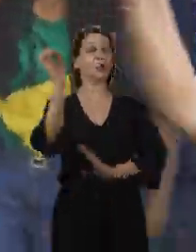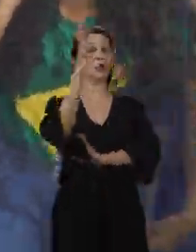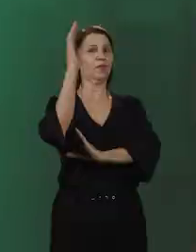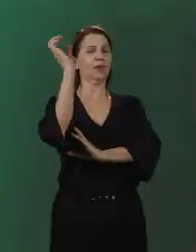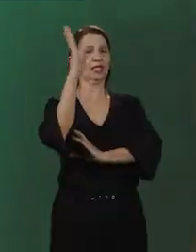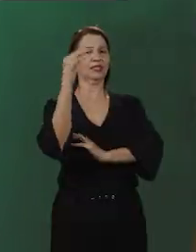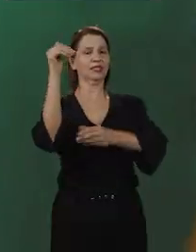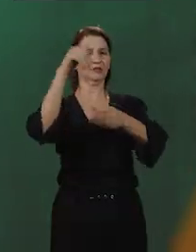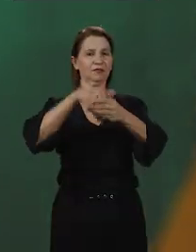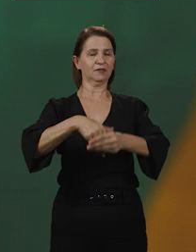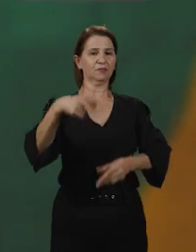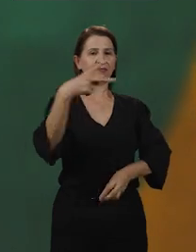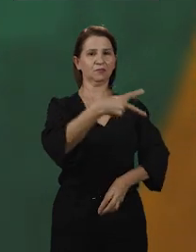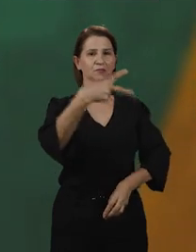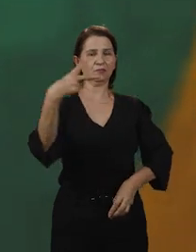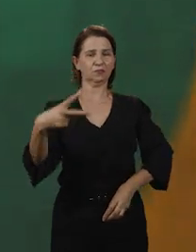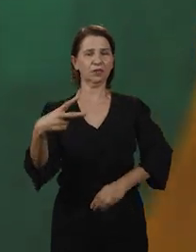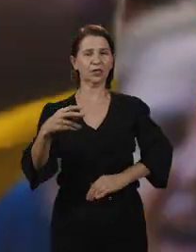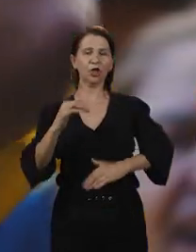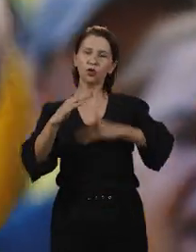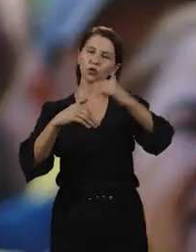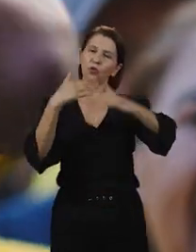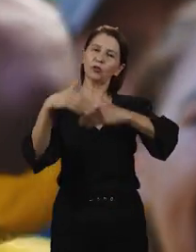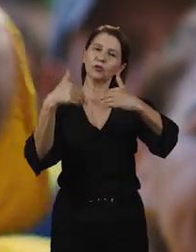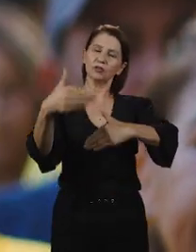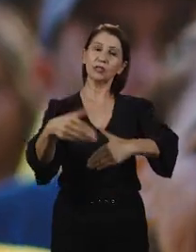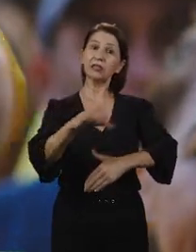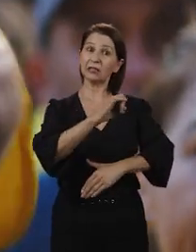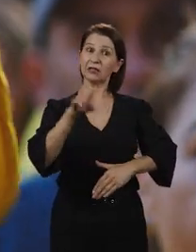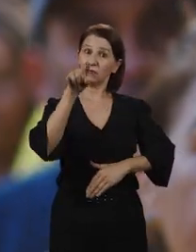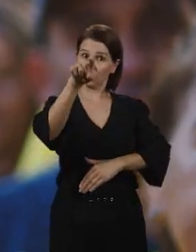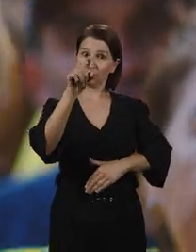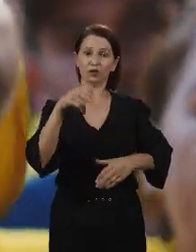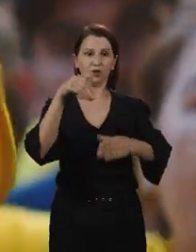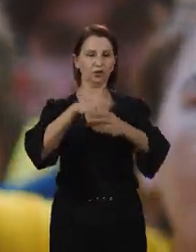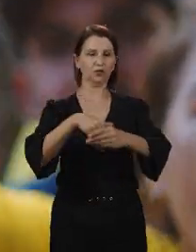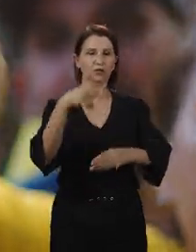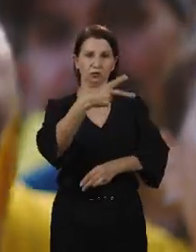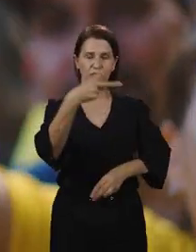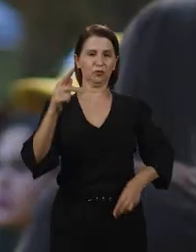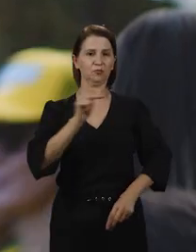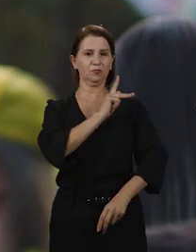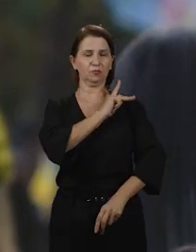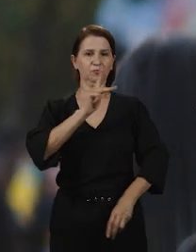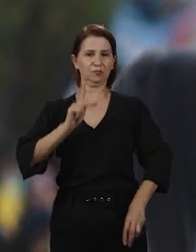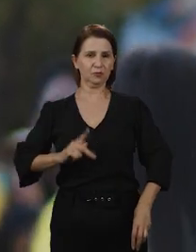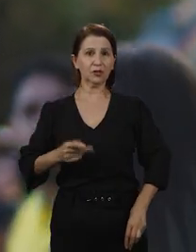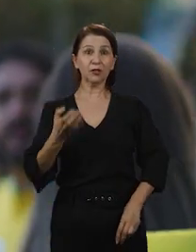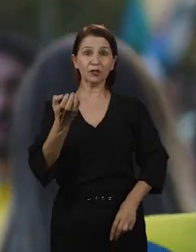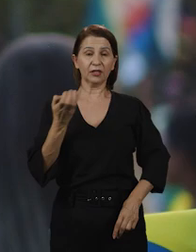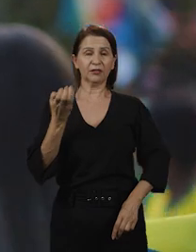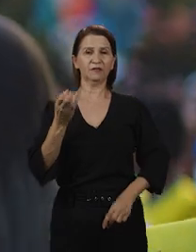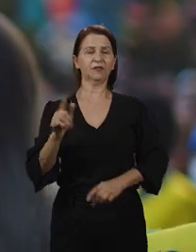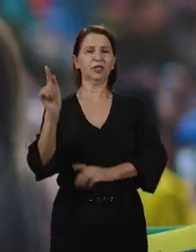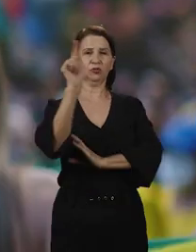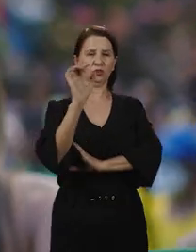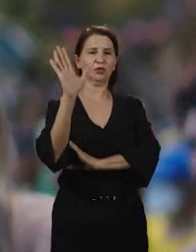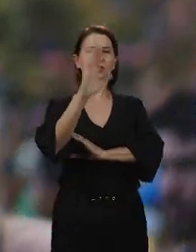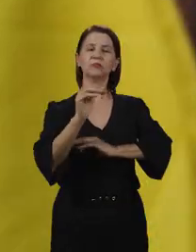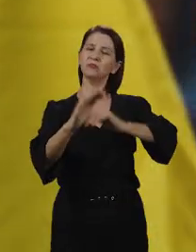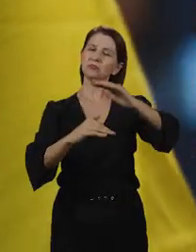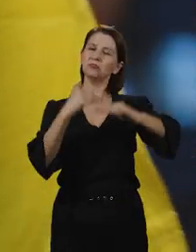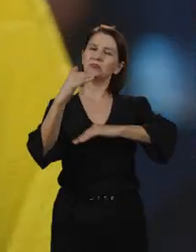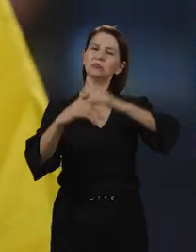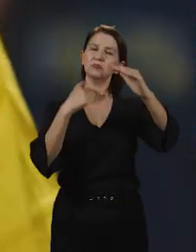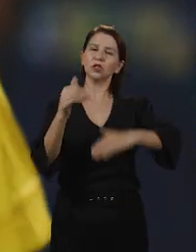votar 22 para seguir avançando. Se você vota 22 para presidente e quer ver o nosso estado de Goiás crescendo